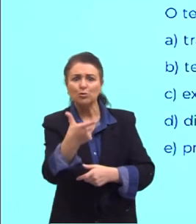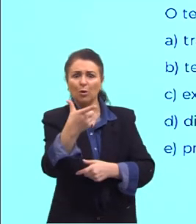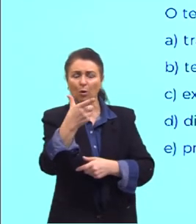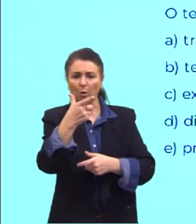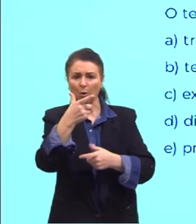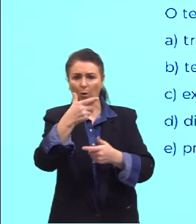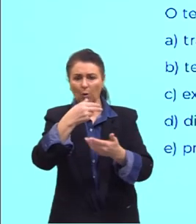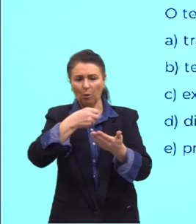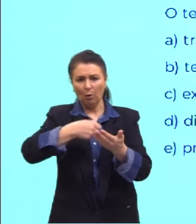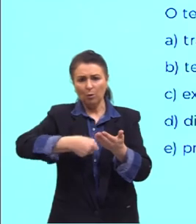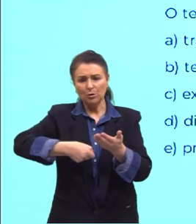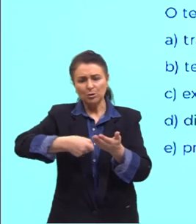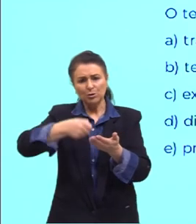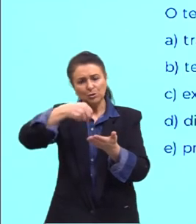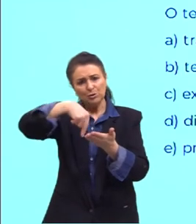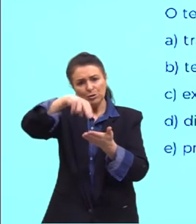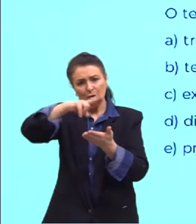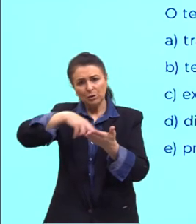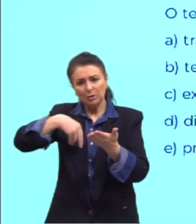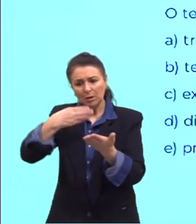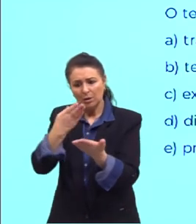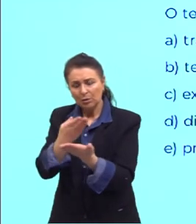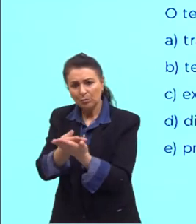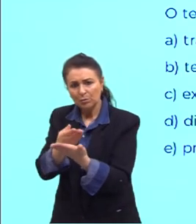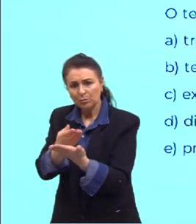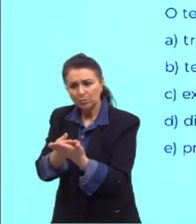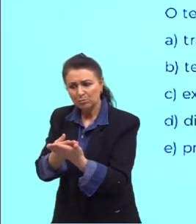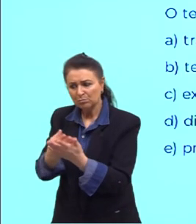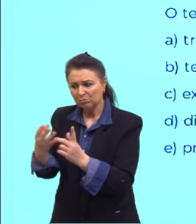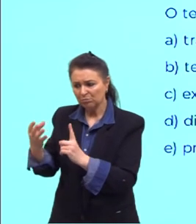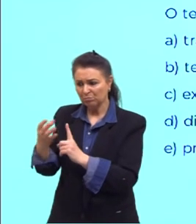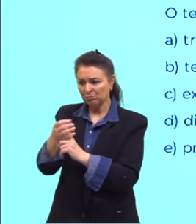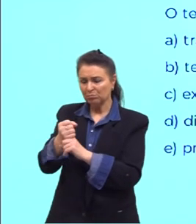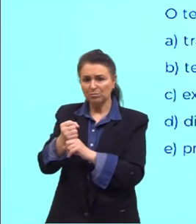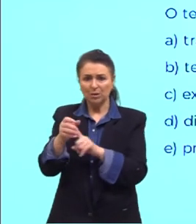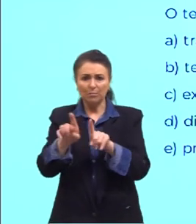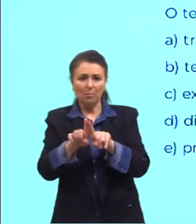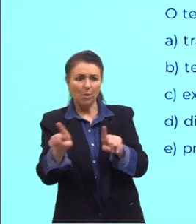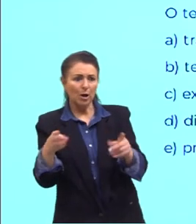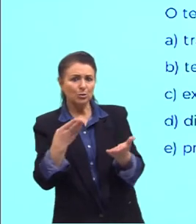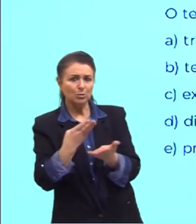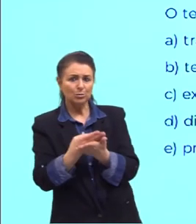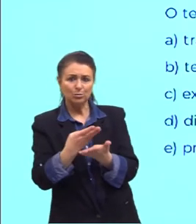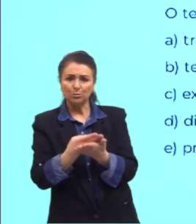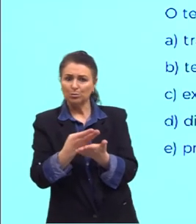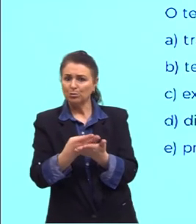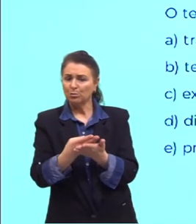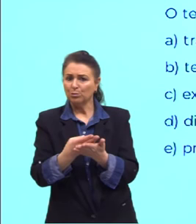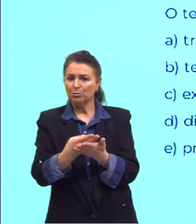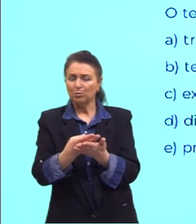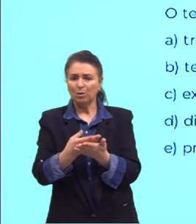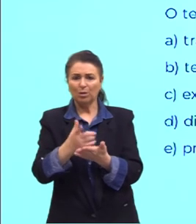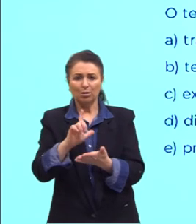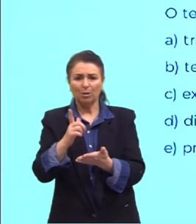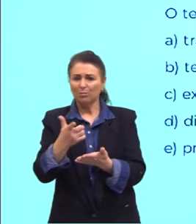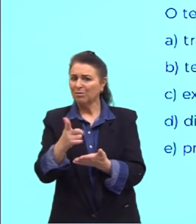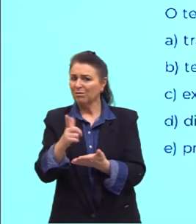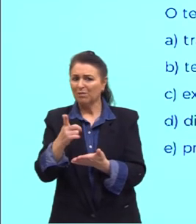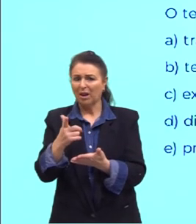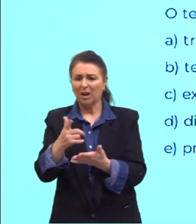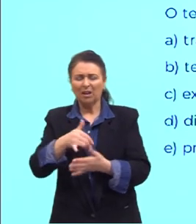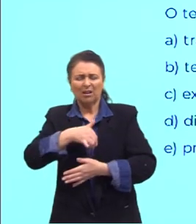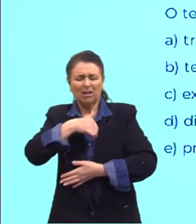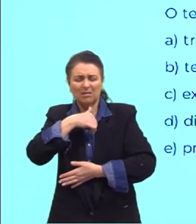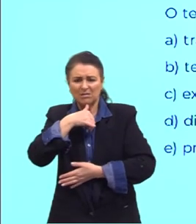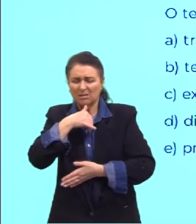esteve nosso resguardo, mas os escudos não detêm a desolação. Então, gente,